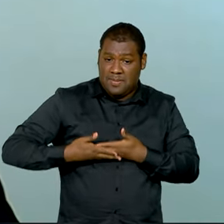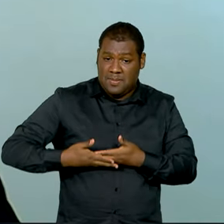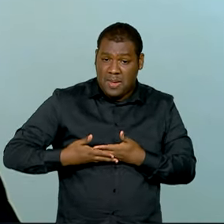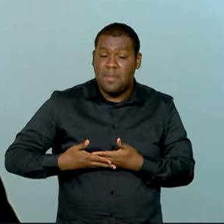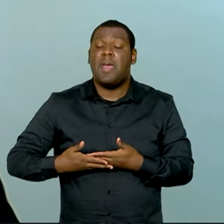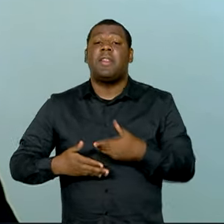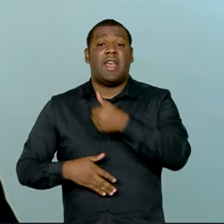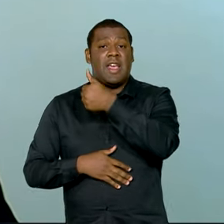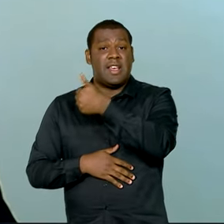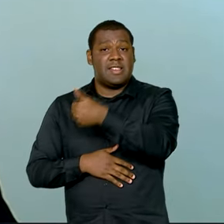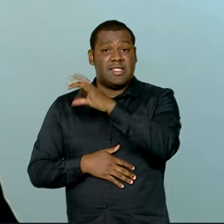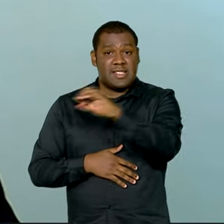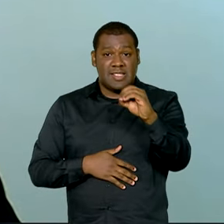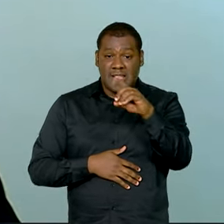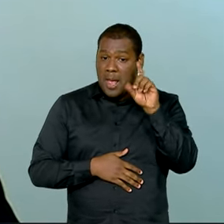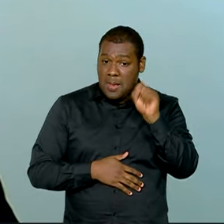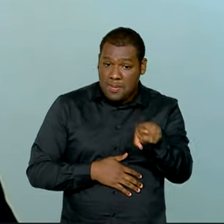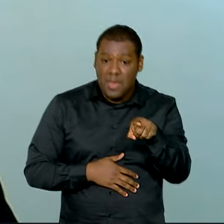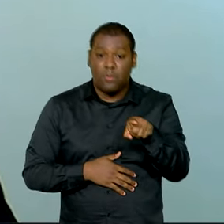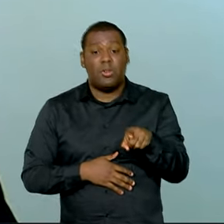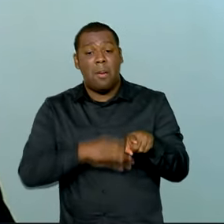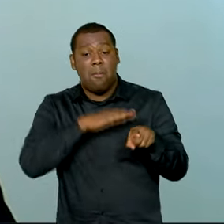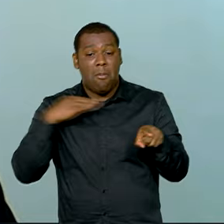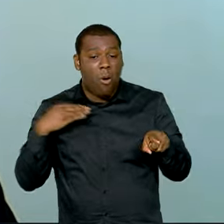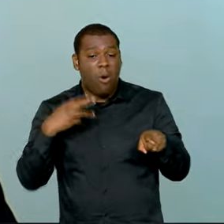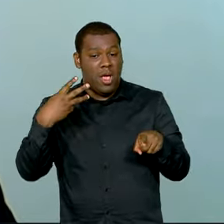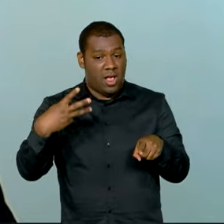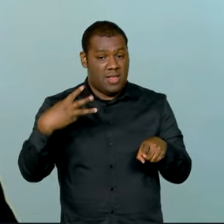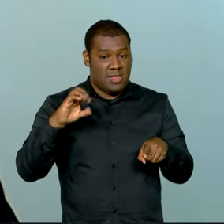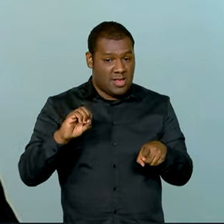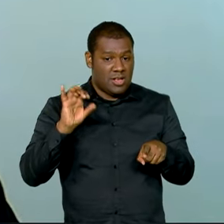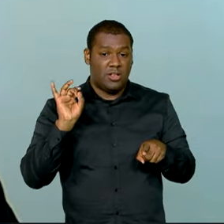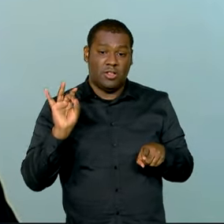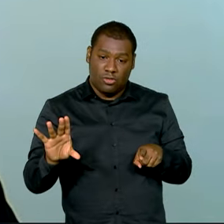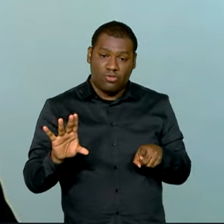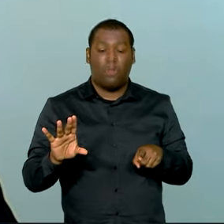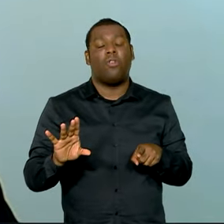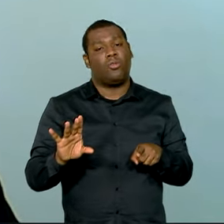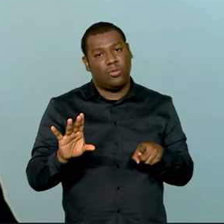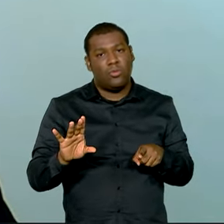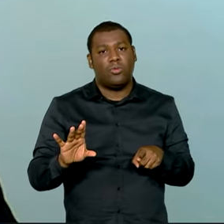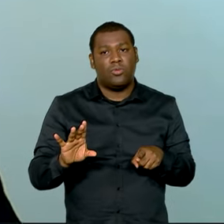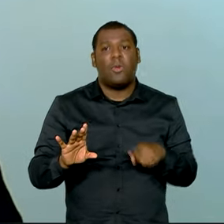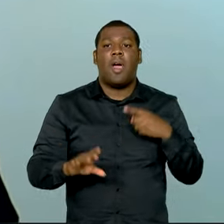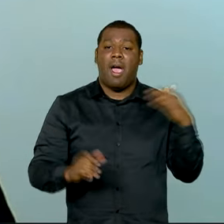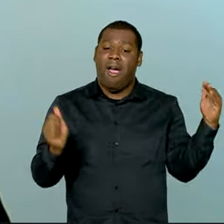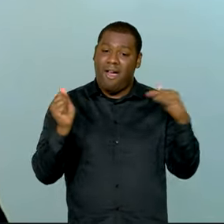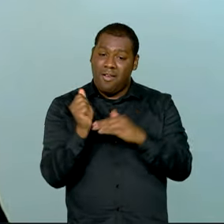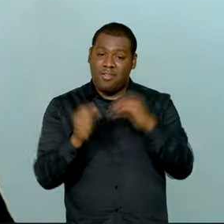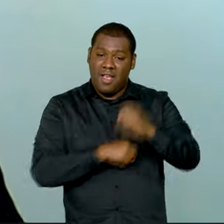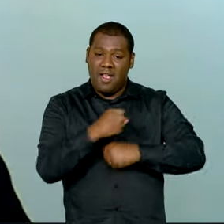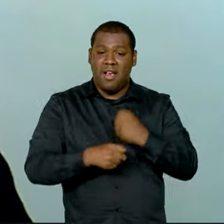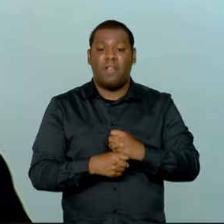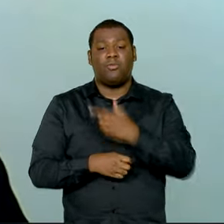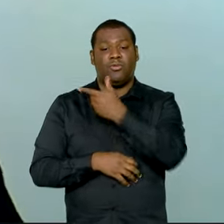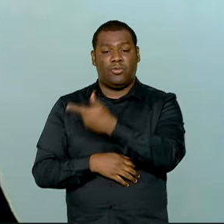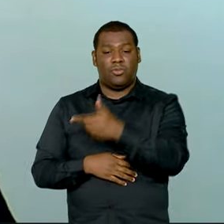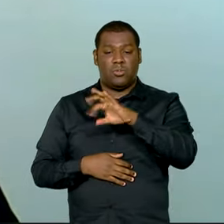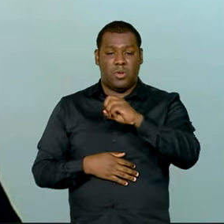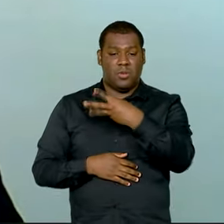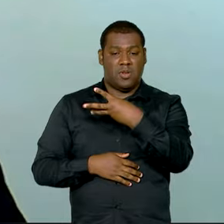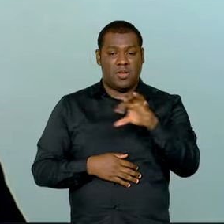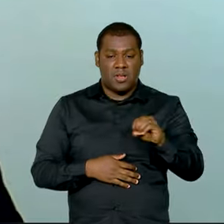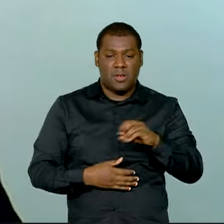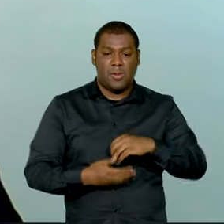Existem pesquisas mostrando, por exemplo, que os programas de transferência de renda, eles têm um impacto, tanto na